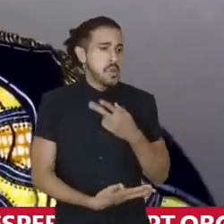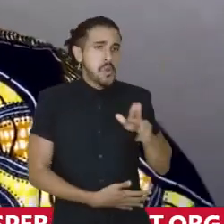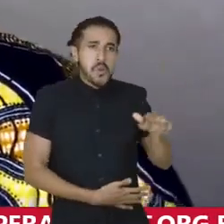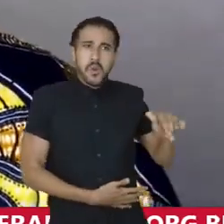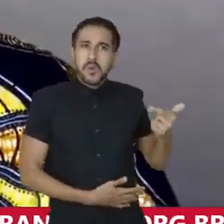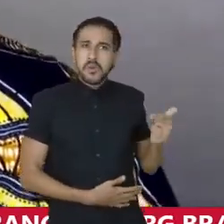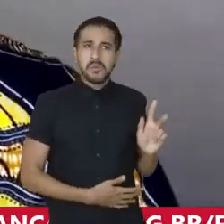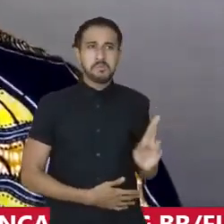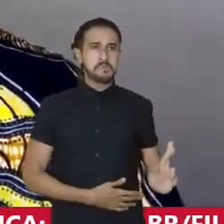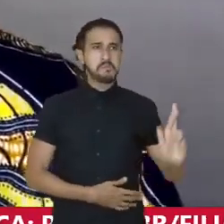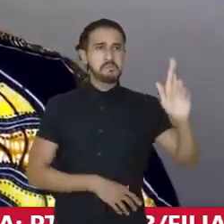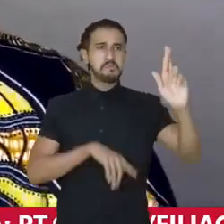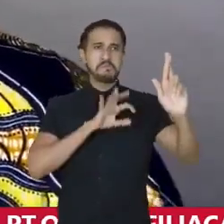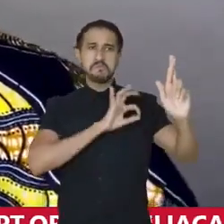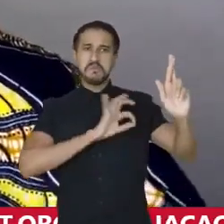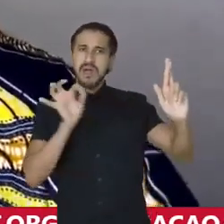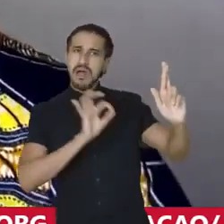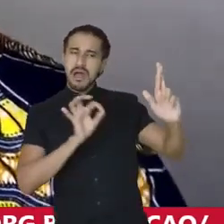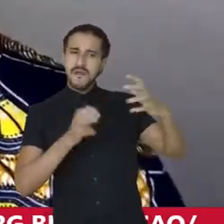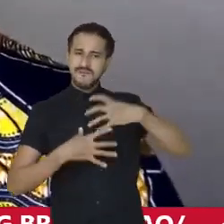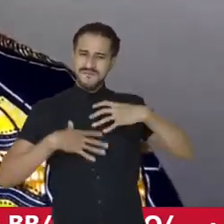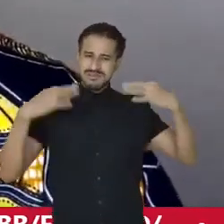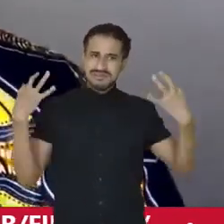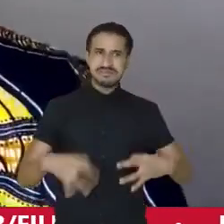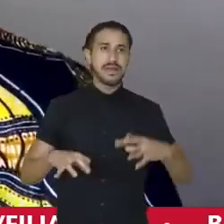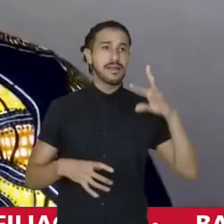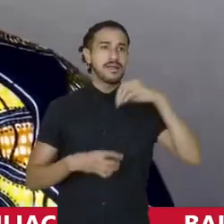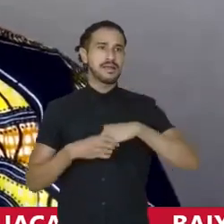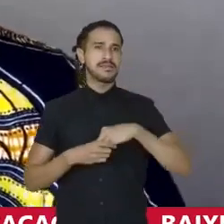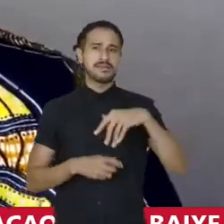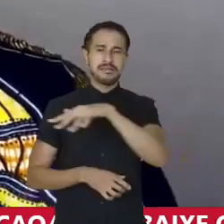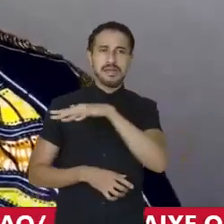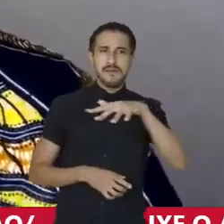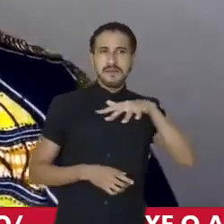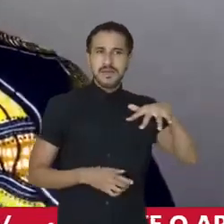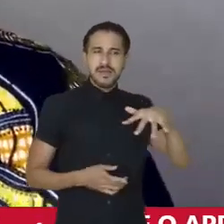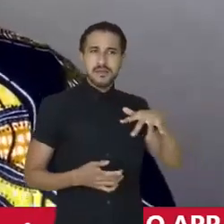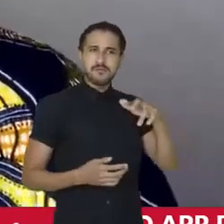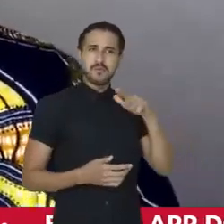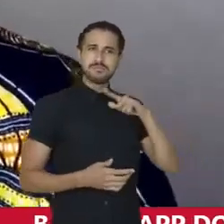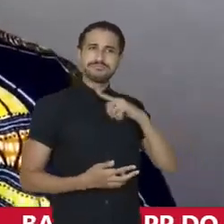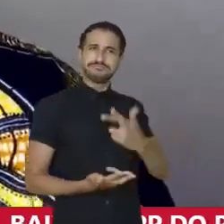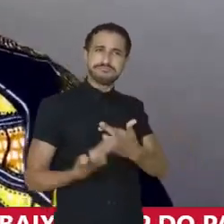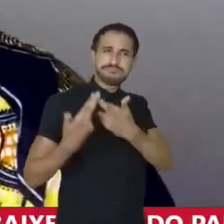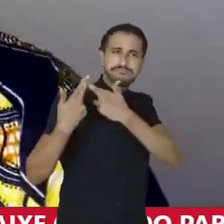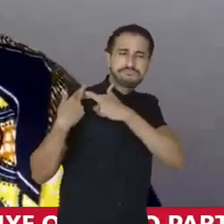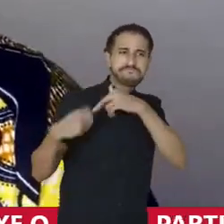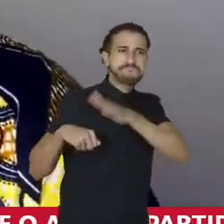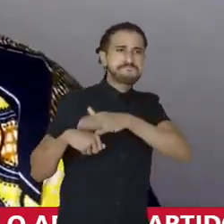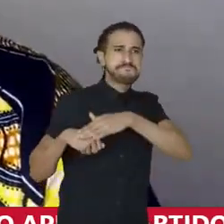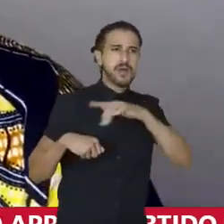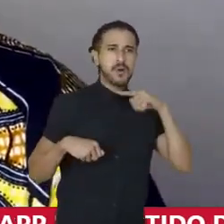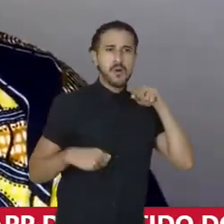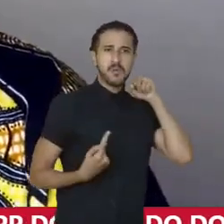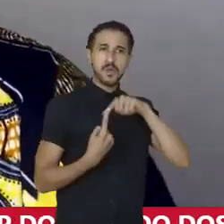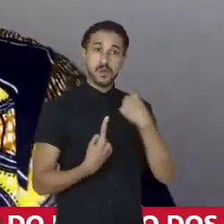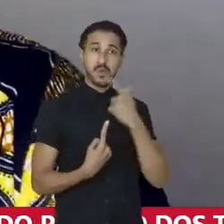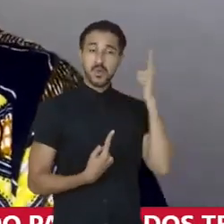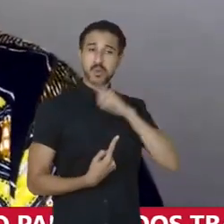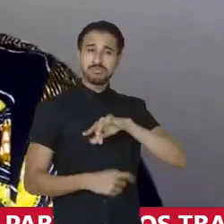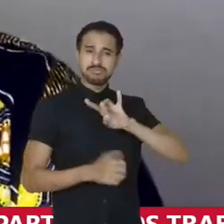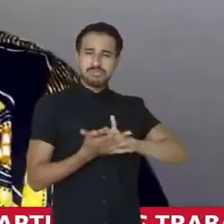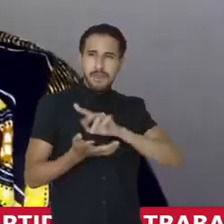teve representações de maneira equânima dentro desses espaços com responsabilidade para que a gente pudesse, de fato,